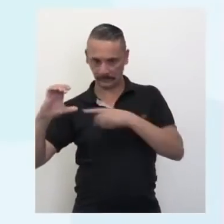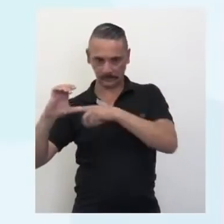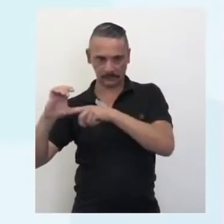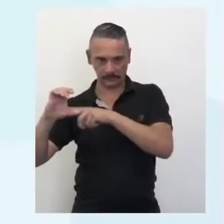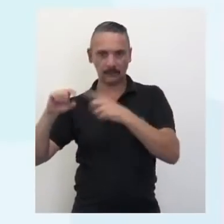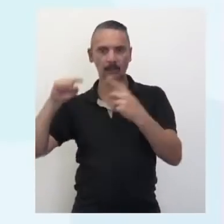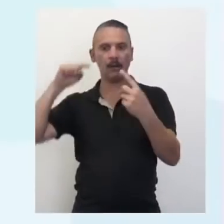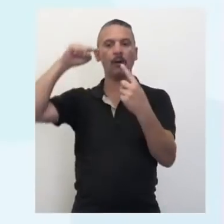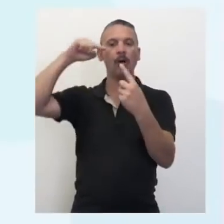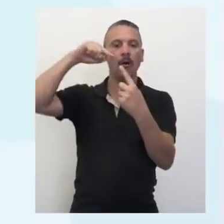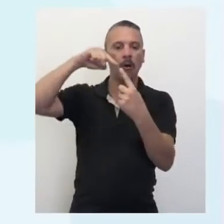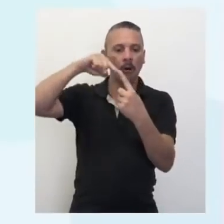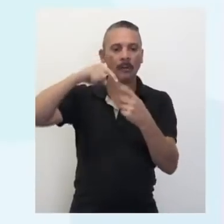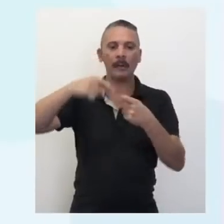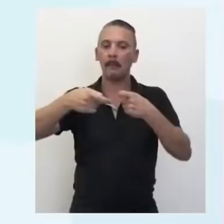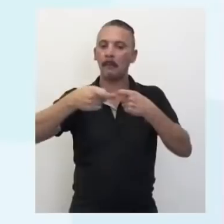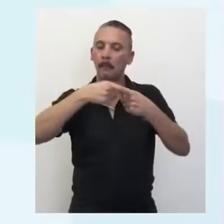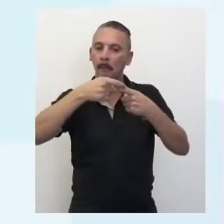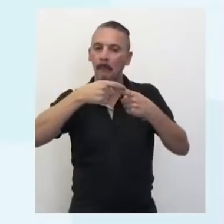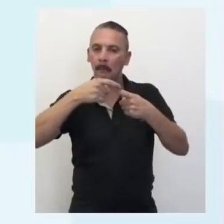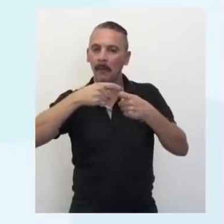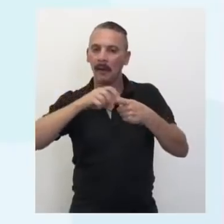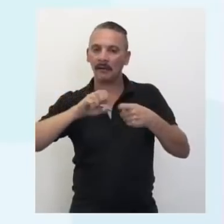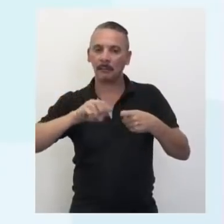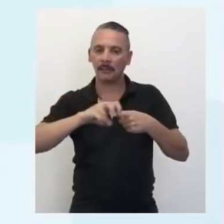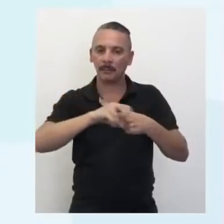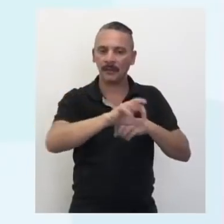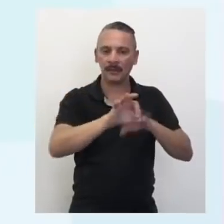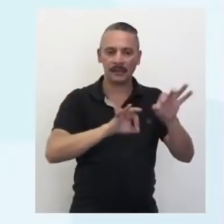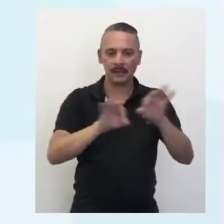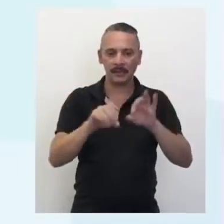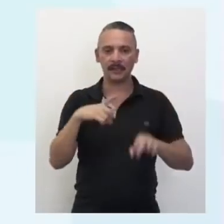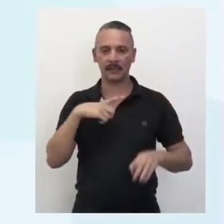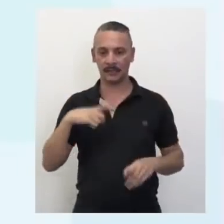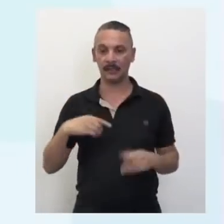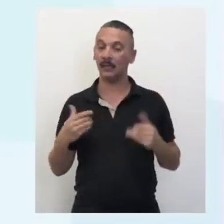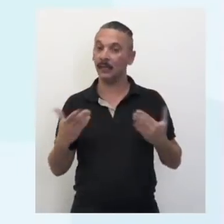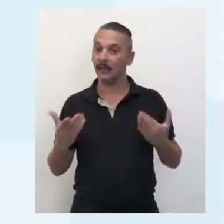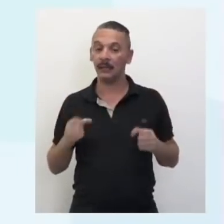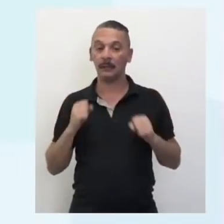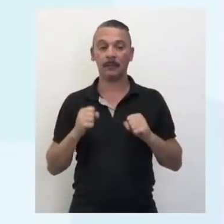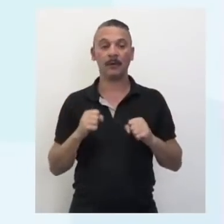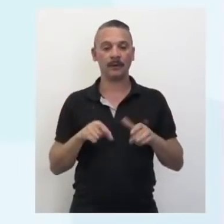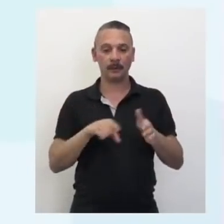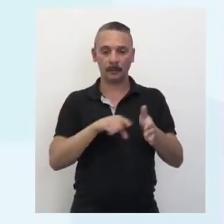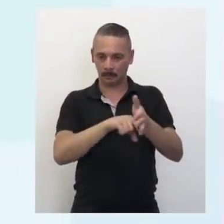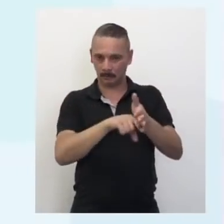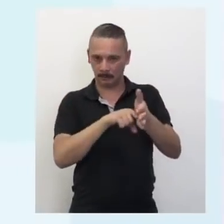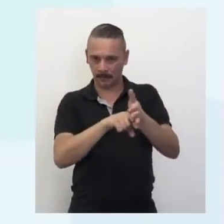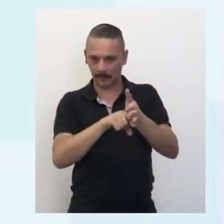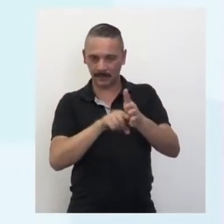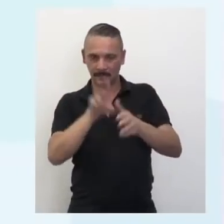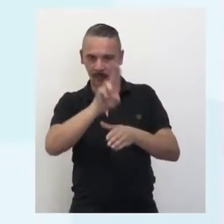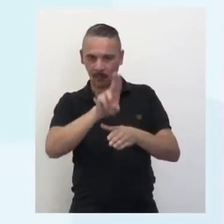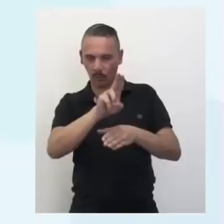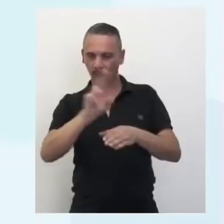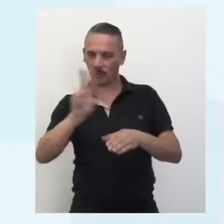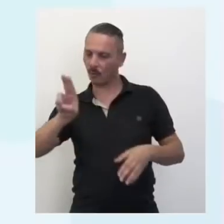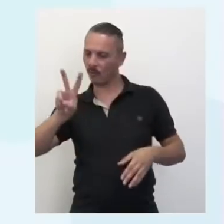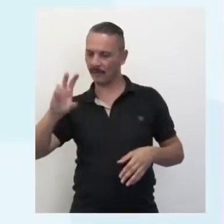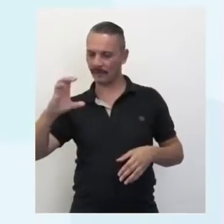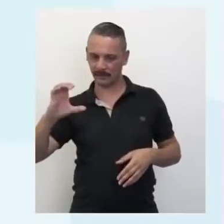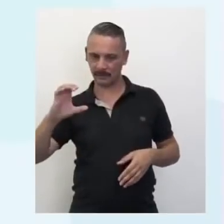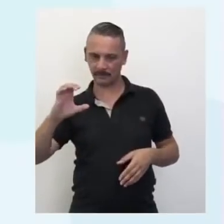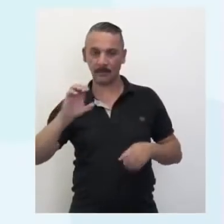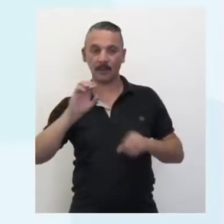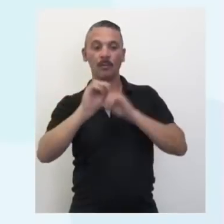aplicação médica de germicida e olha que bacana, eu estou trazendo aqui para você, ó. Pesquisas com o seu uso indicam que pode